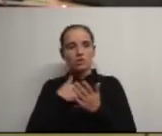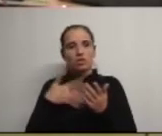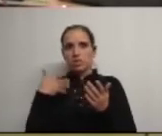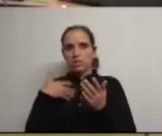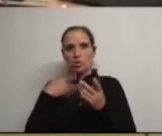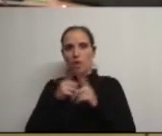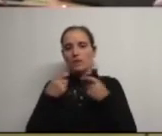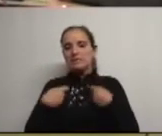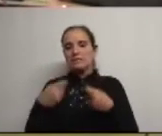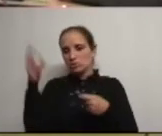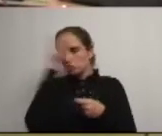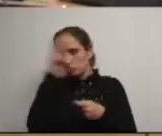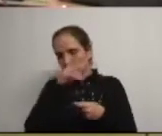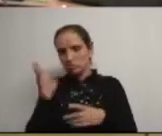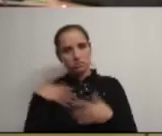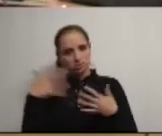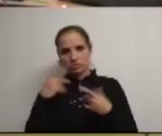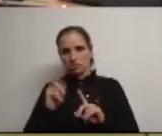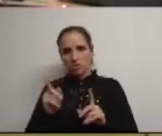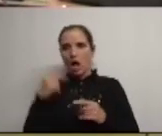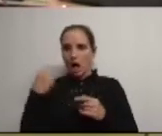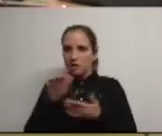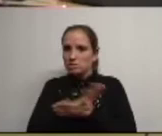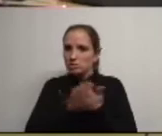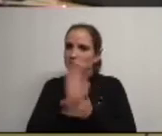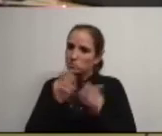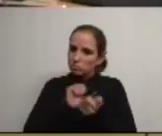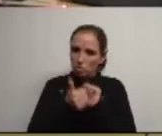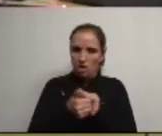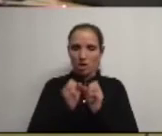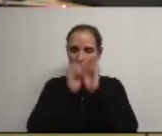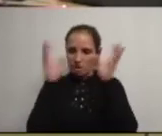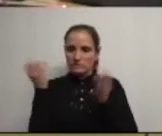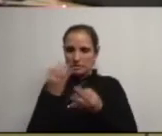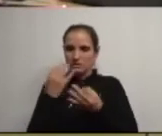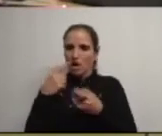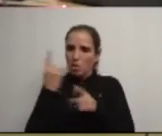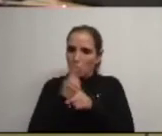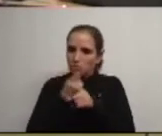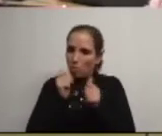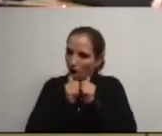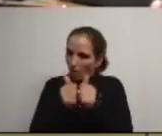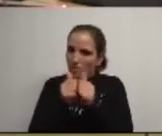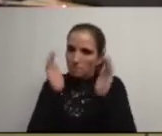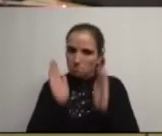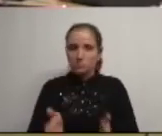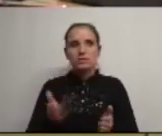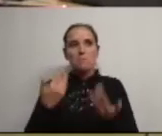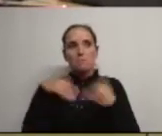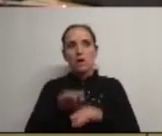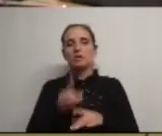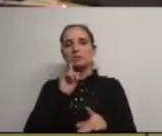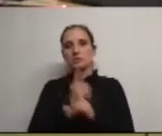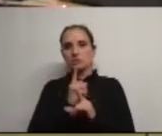queremos desperdício já provamos isso há situações que têm de ser alteradas obviamente que há dinâmicas que têm de ser acompanhadas no entanto